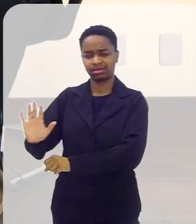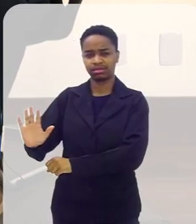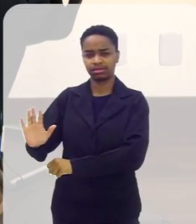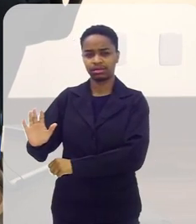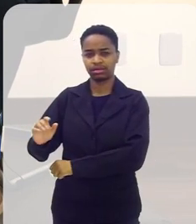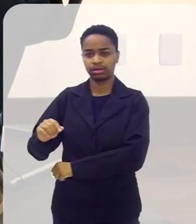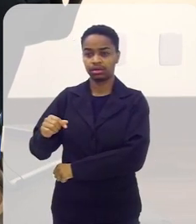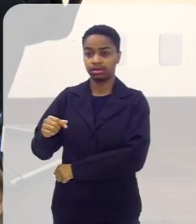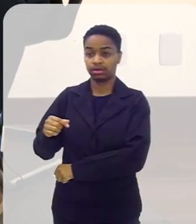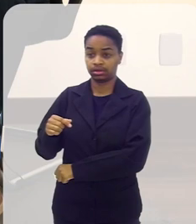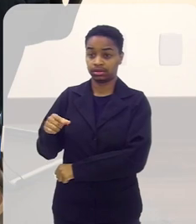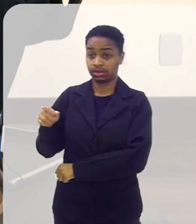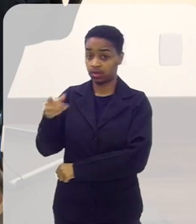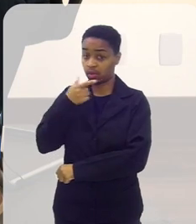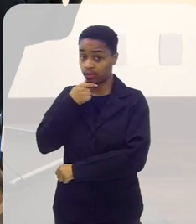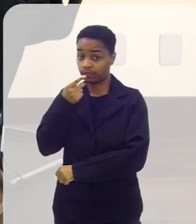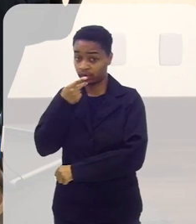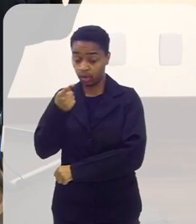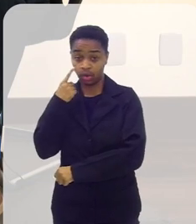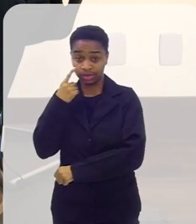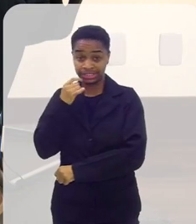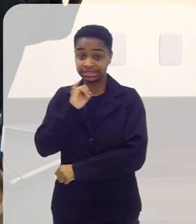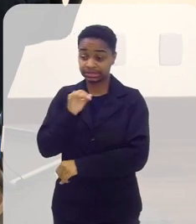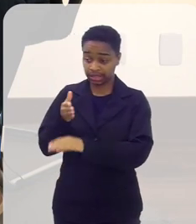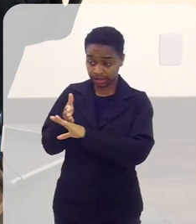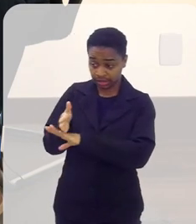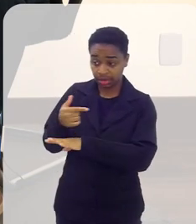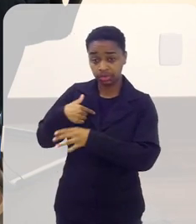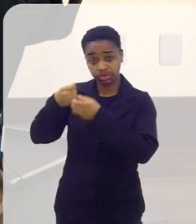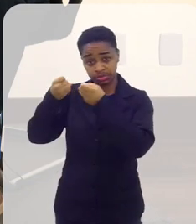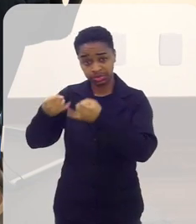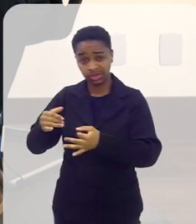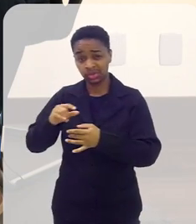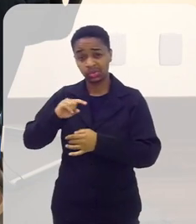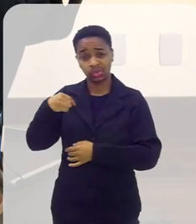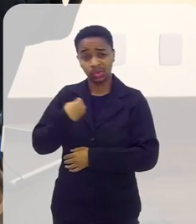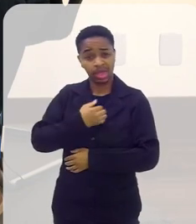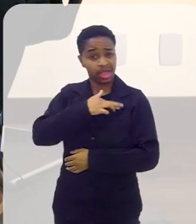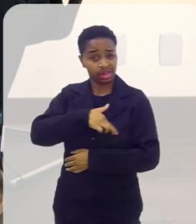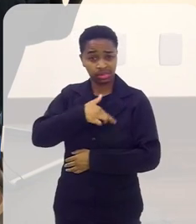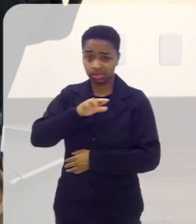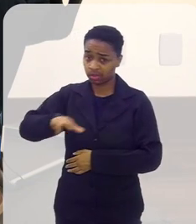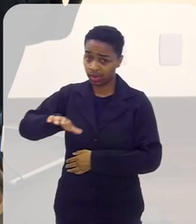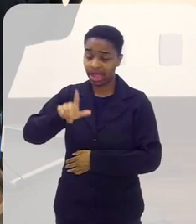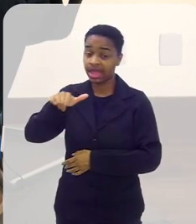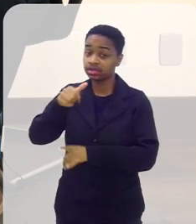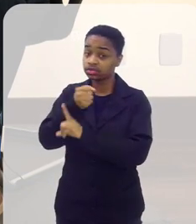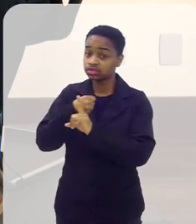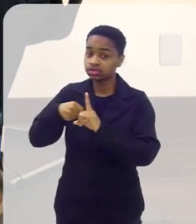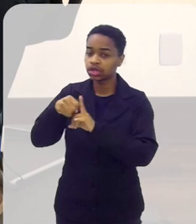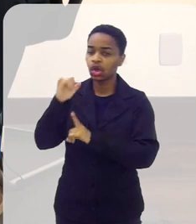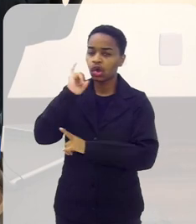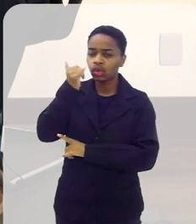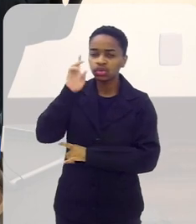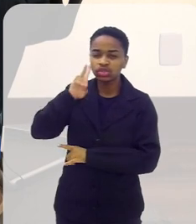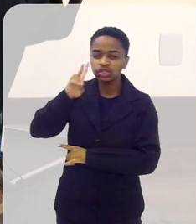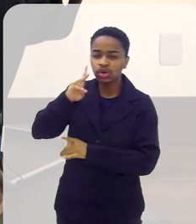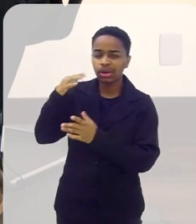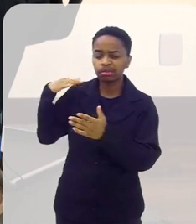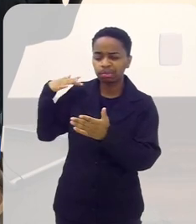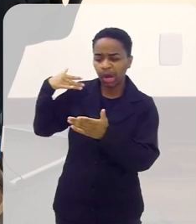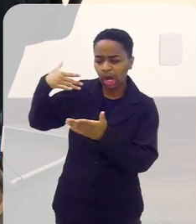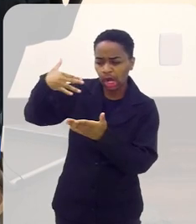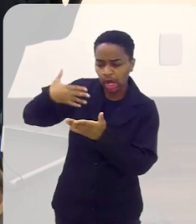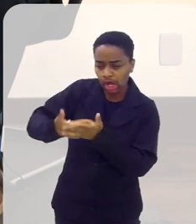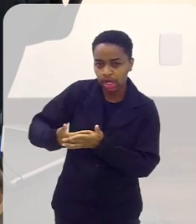sinal para ele parar ele falou olha se a senhora entrar eu posso lhe explicar nós não somos religião somos uma sociedade nossa ele